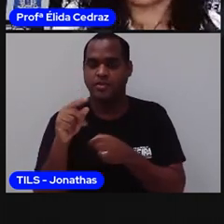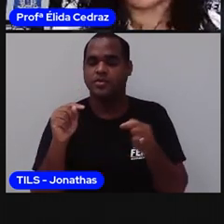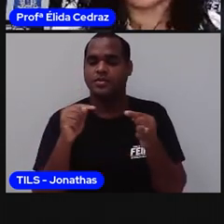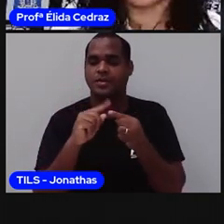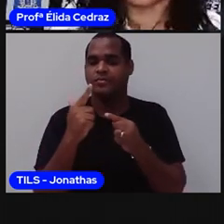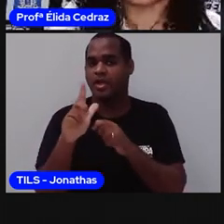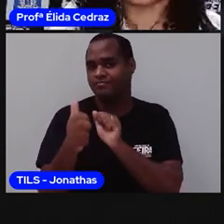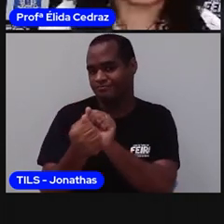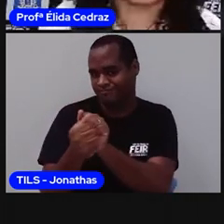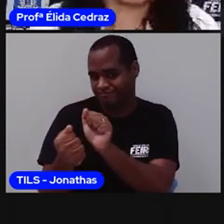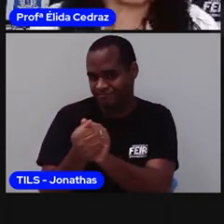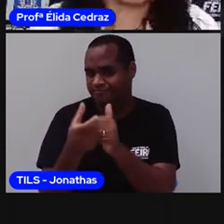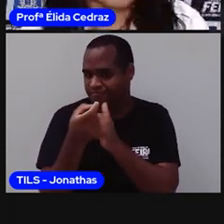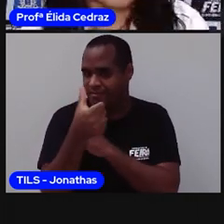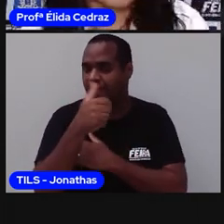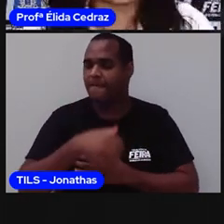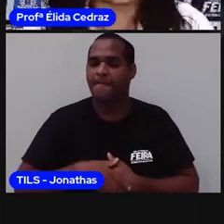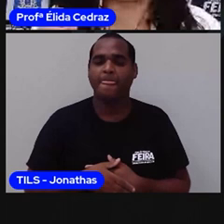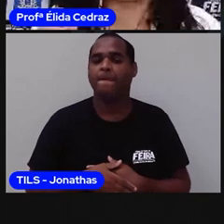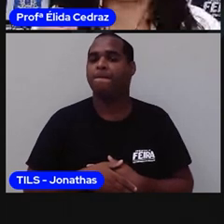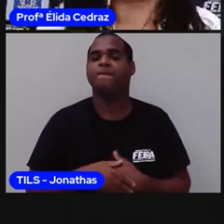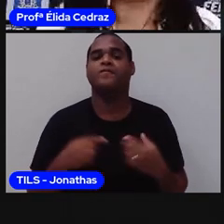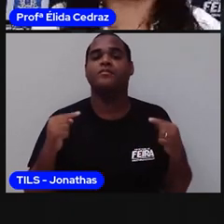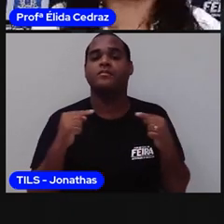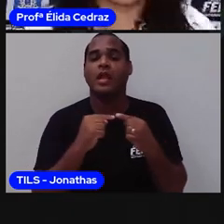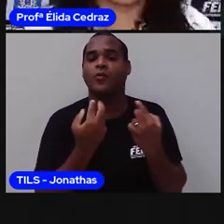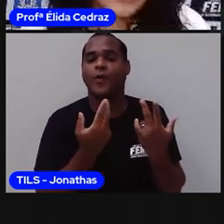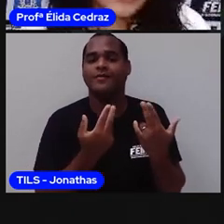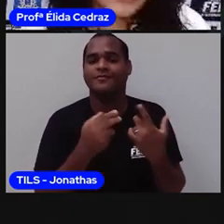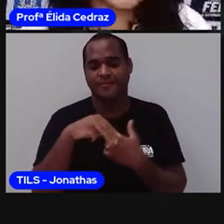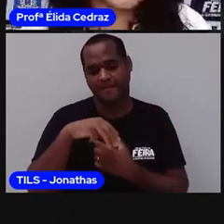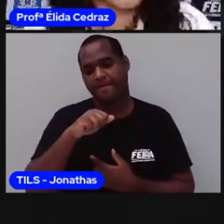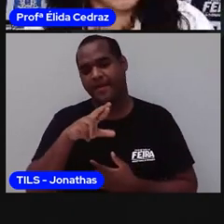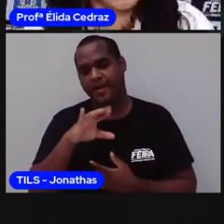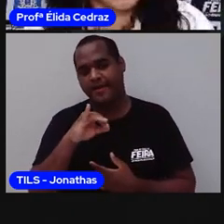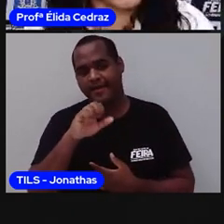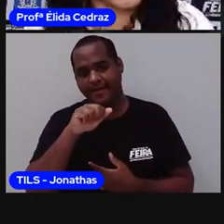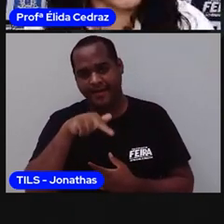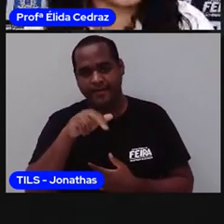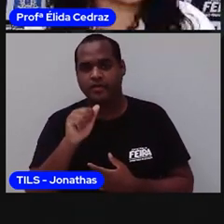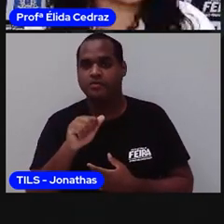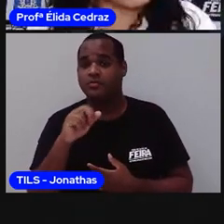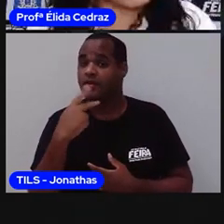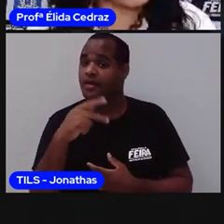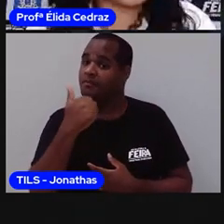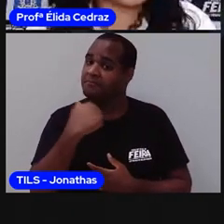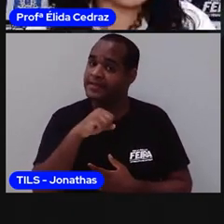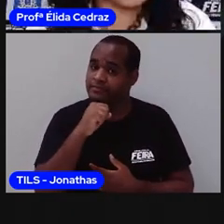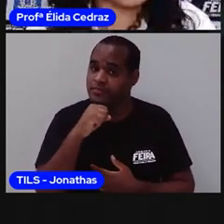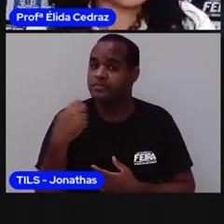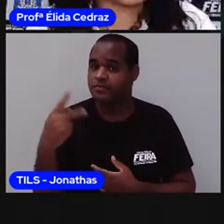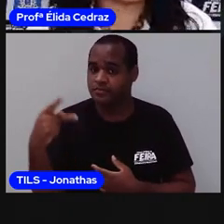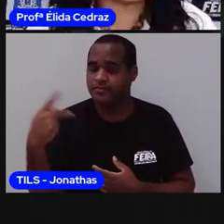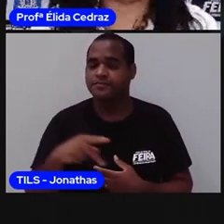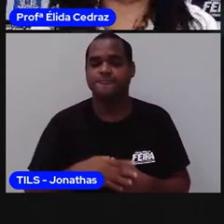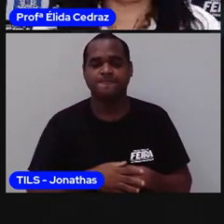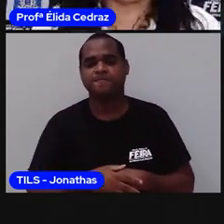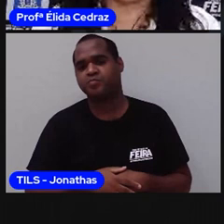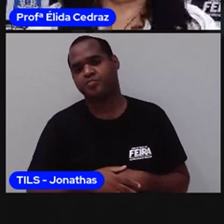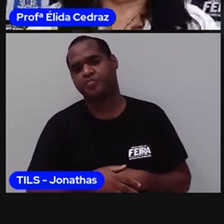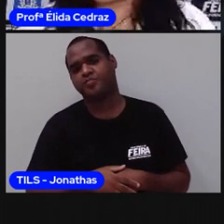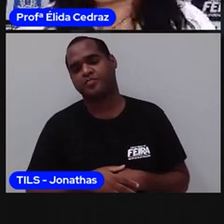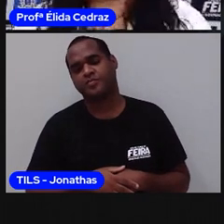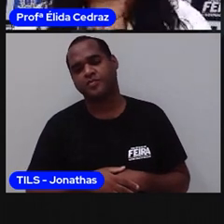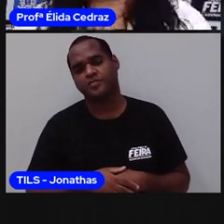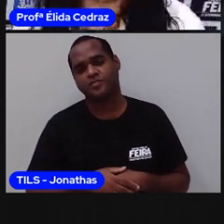do nome dela. A mesma coisa com Mariana, a mãe dela. Olha só, tá vendo? Os